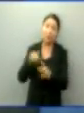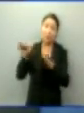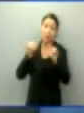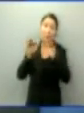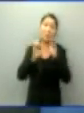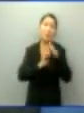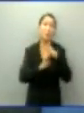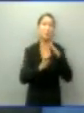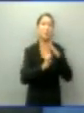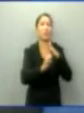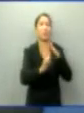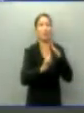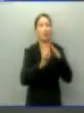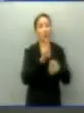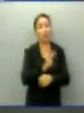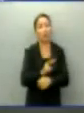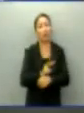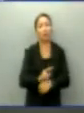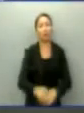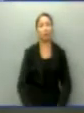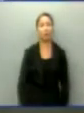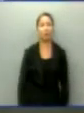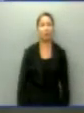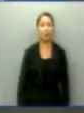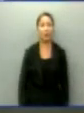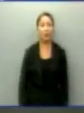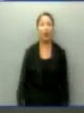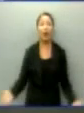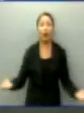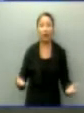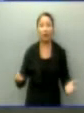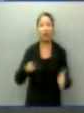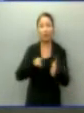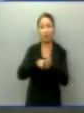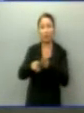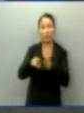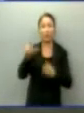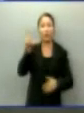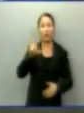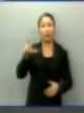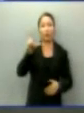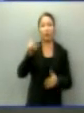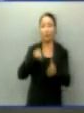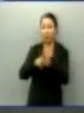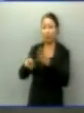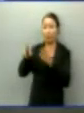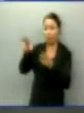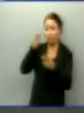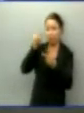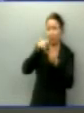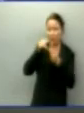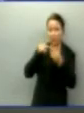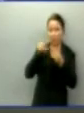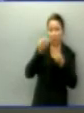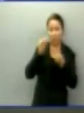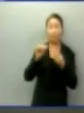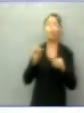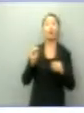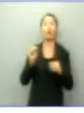mais investimentos. Seguindo a ordem do debate, agora quem faz perguntas é o candidato Lúdio Cabral, do PT. O senhor escolhe inicialmente quem?